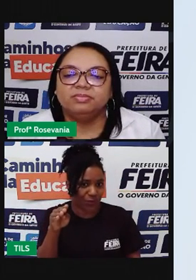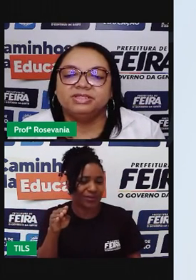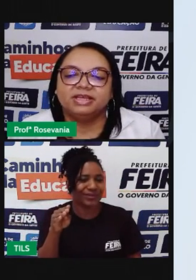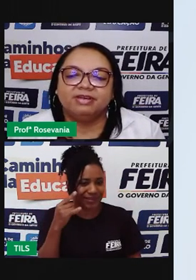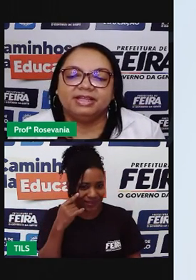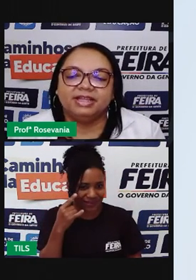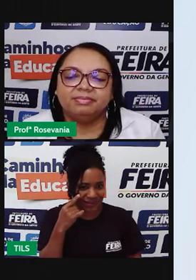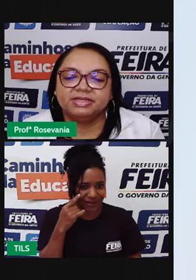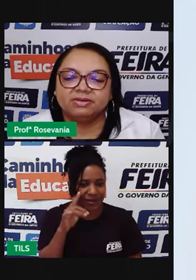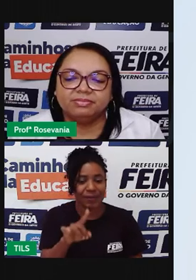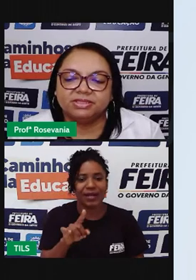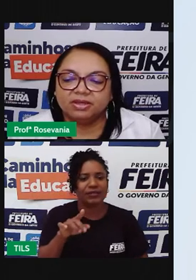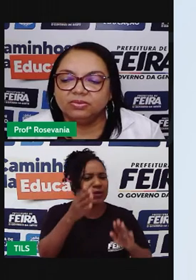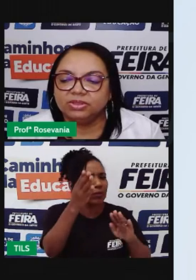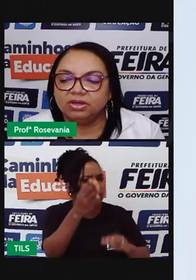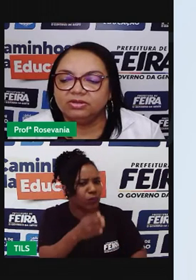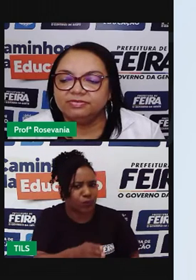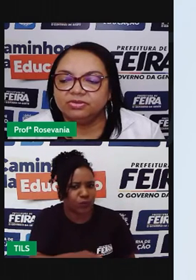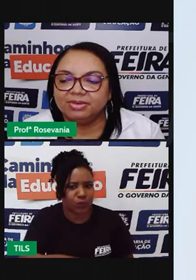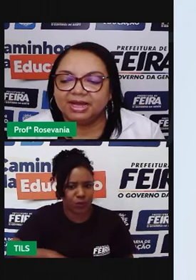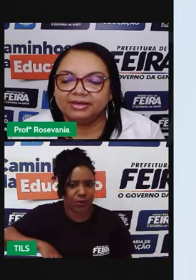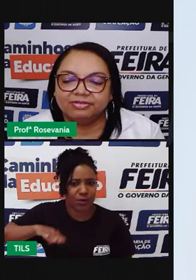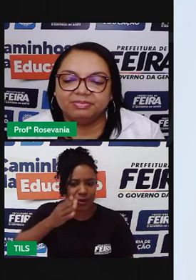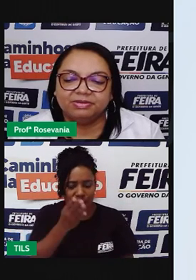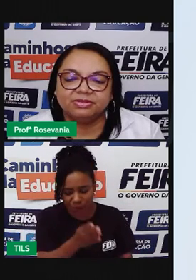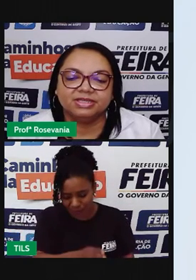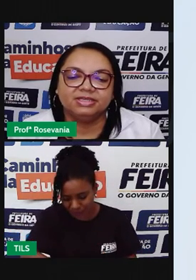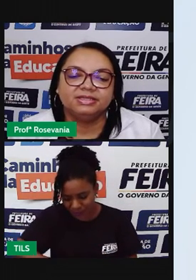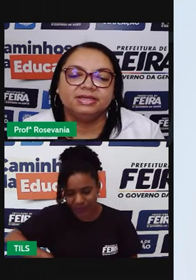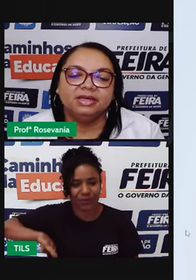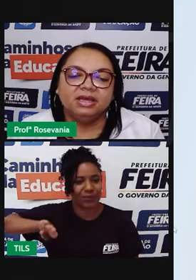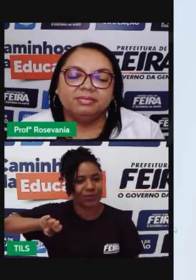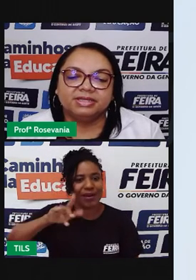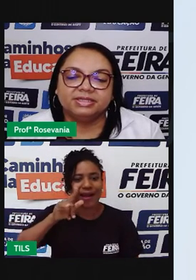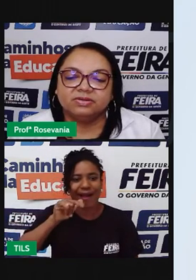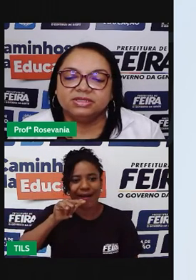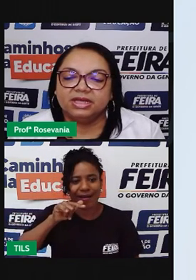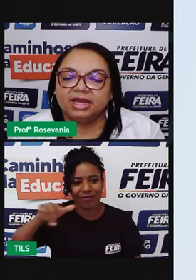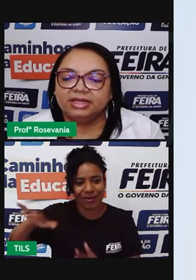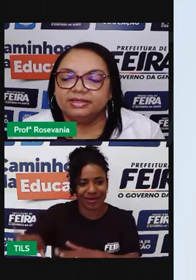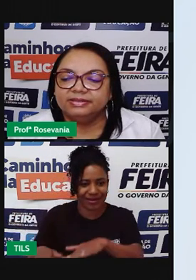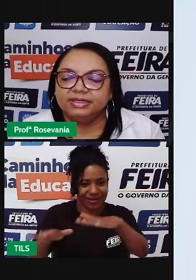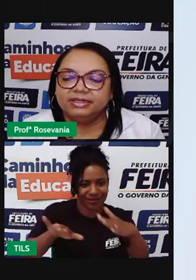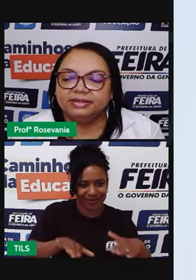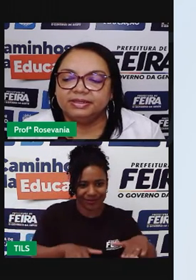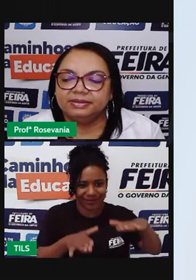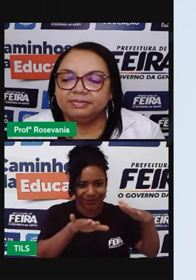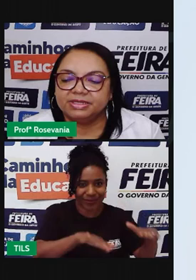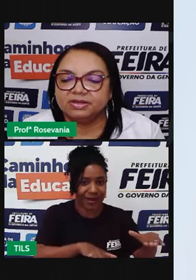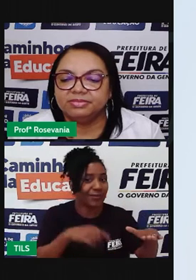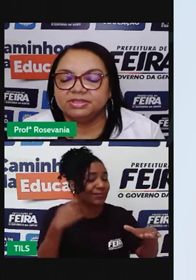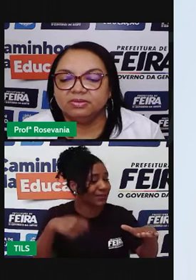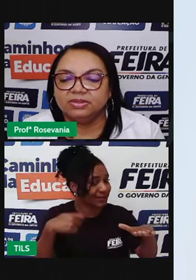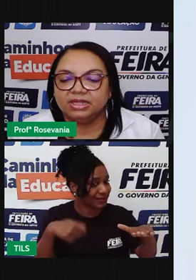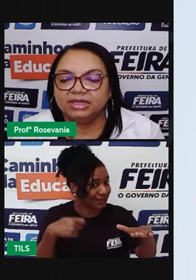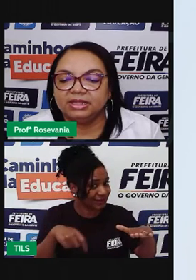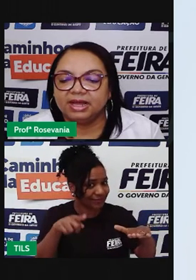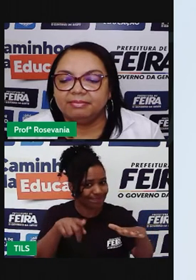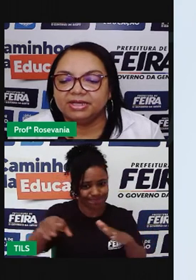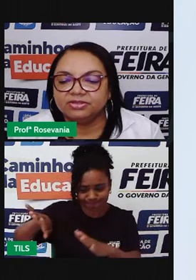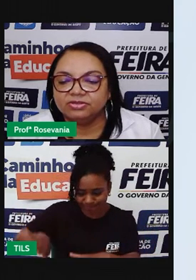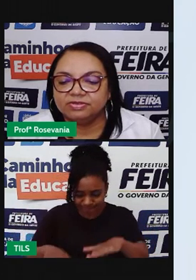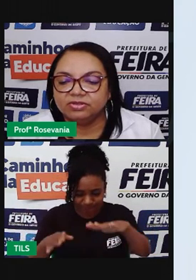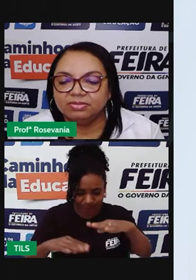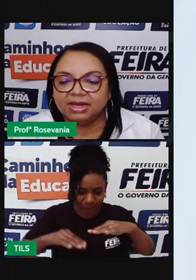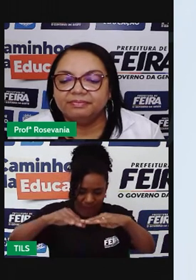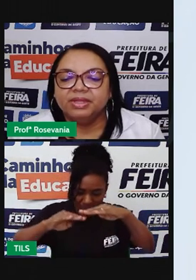quando eu vou observar a depressão absoluta, olha o nível do mar, que eu falei para vocês, né, para ser considerada, né, depressão absoluta, ela tem que